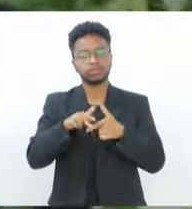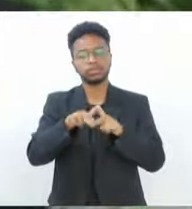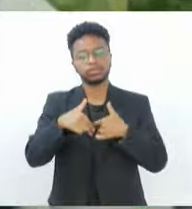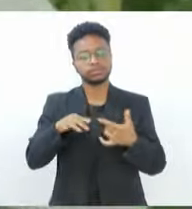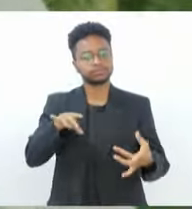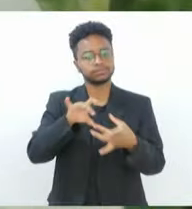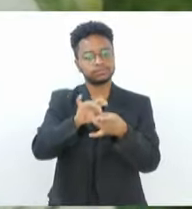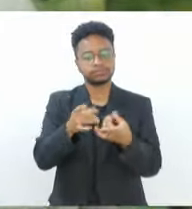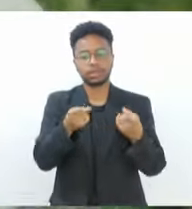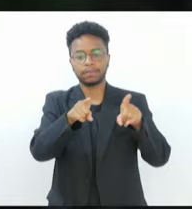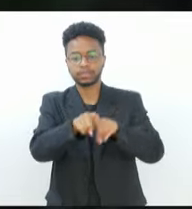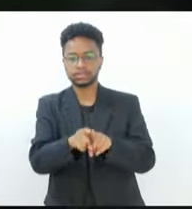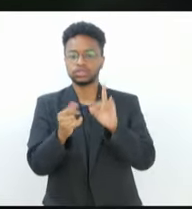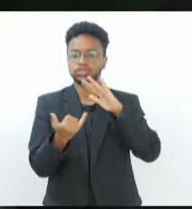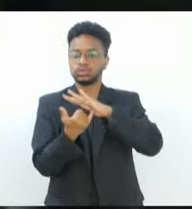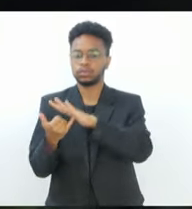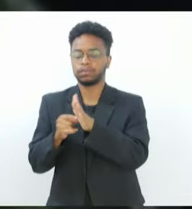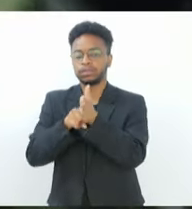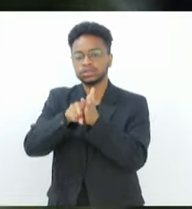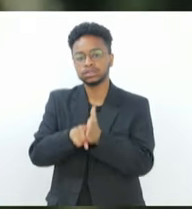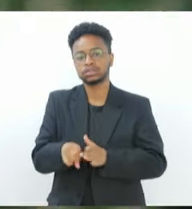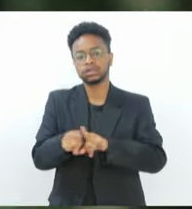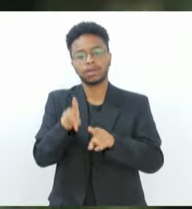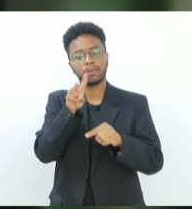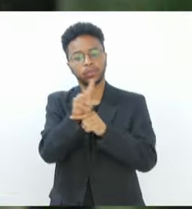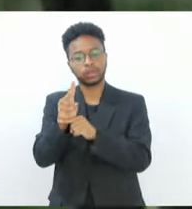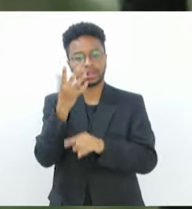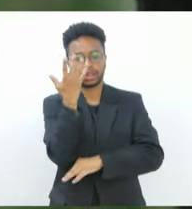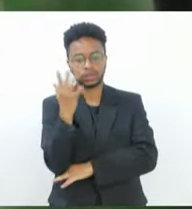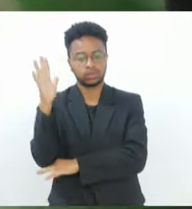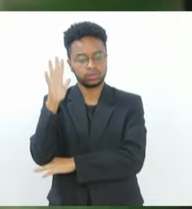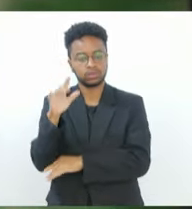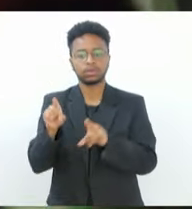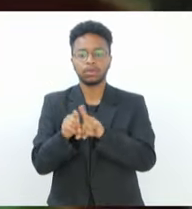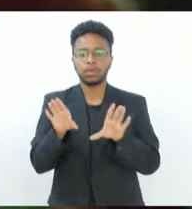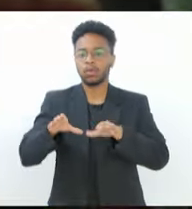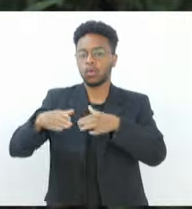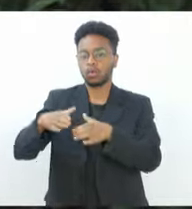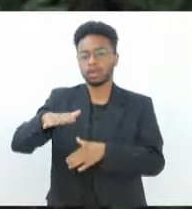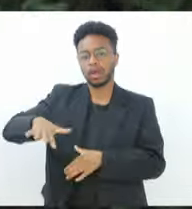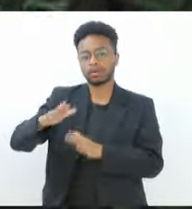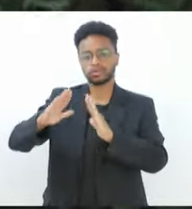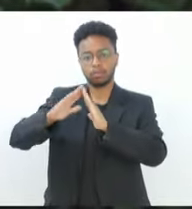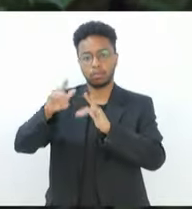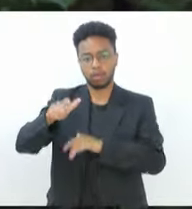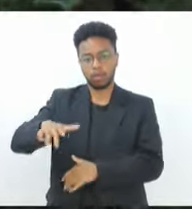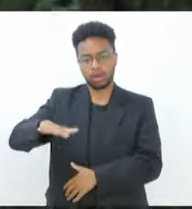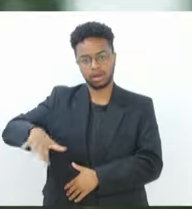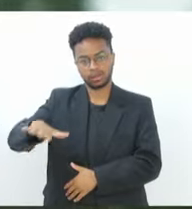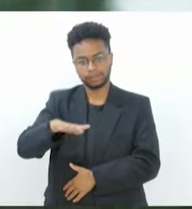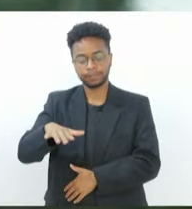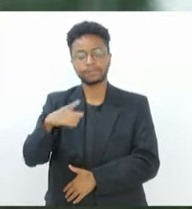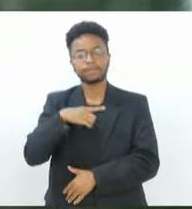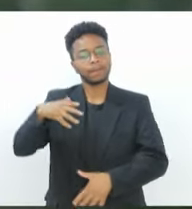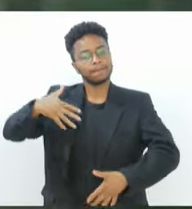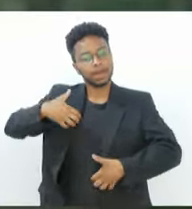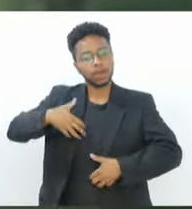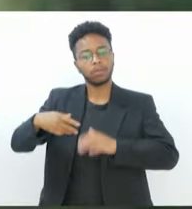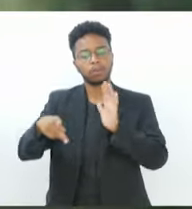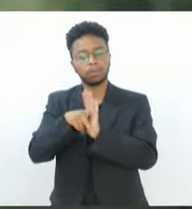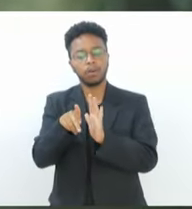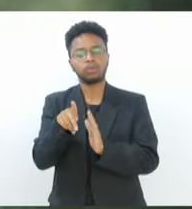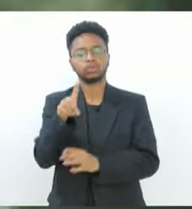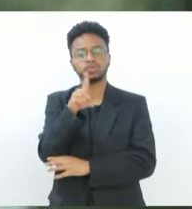instituições de pesquisa e conservação da natureza e a comunidade local. Micos trazidos de zoológicos de